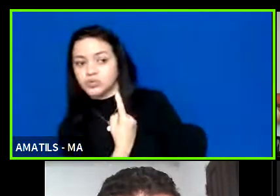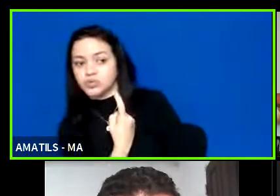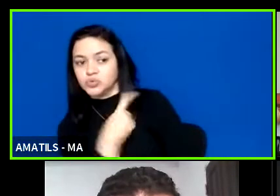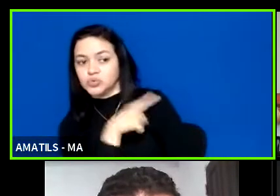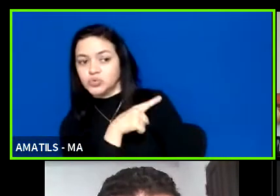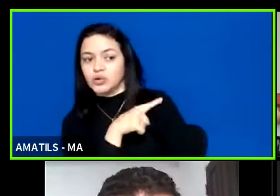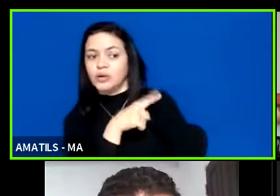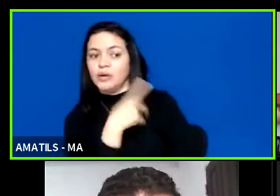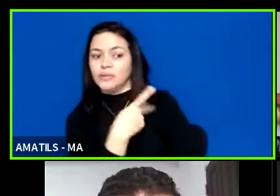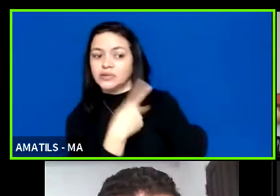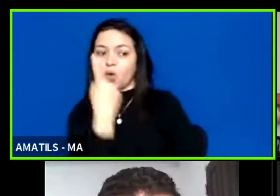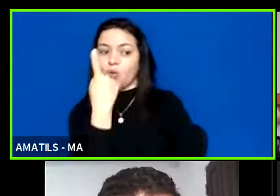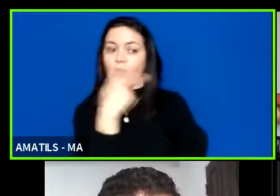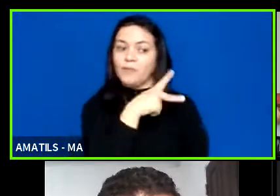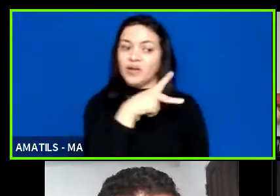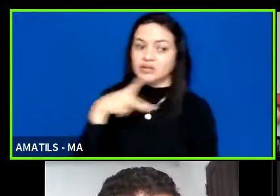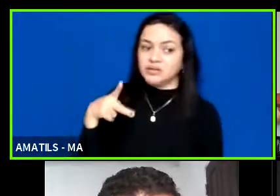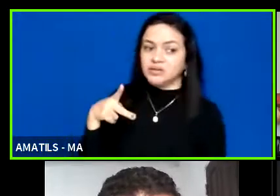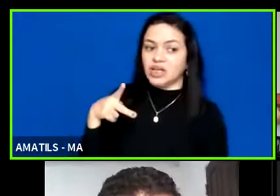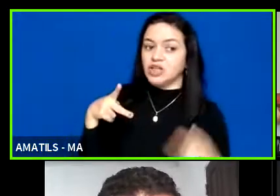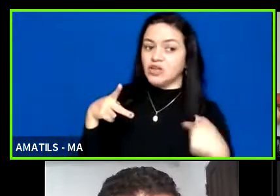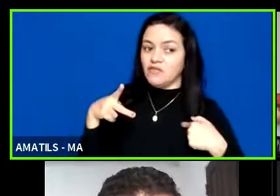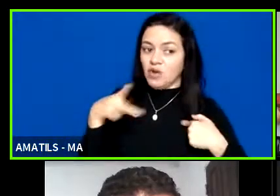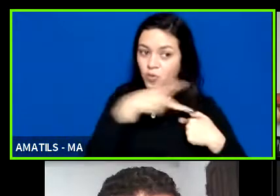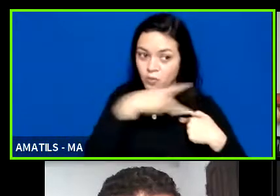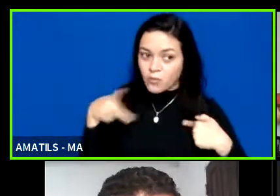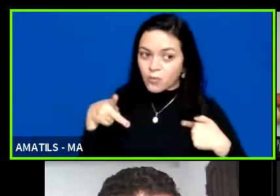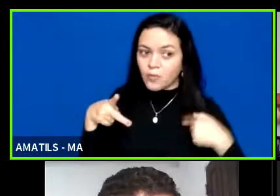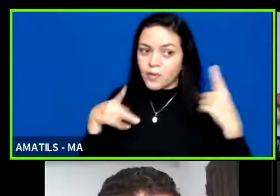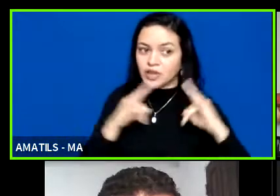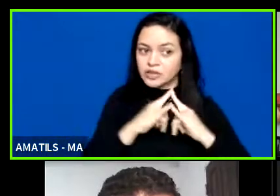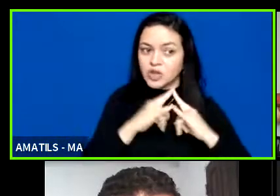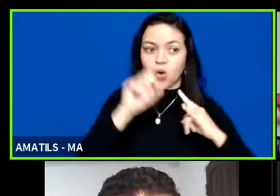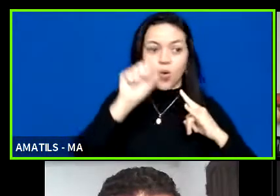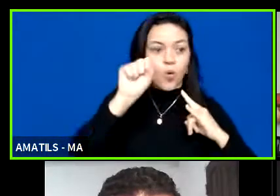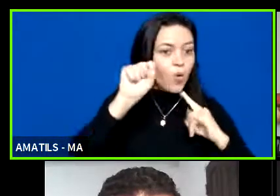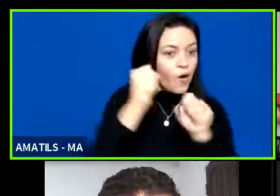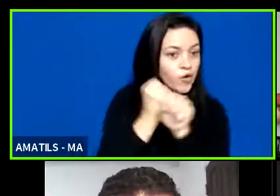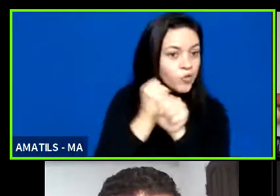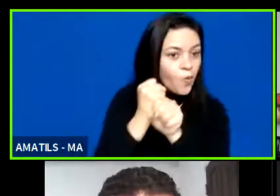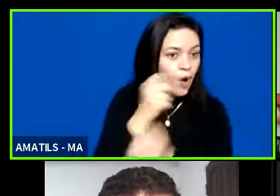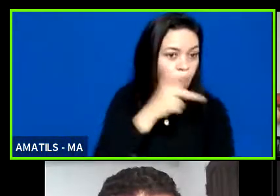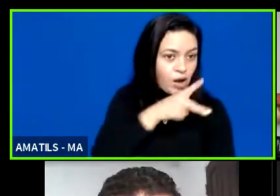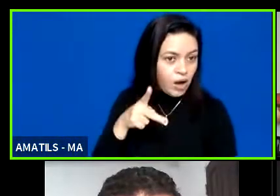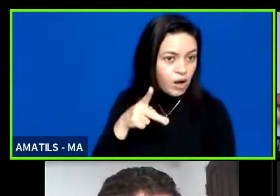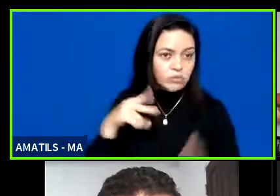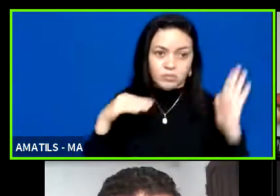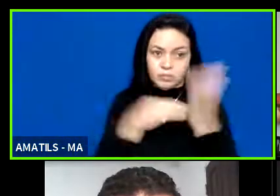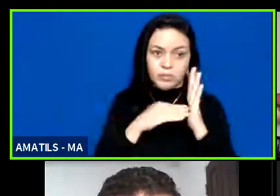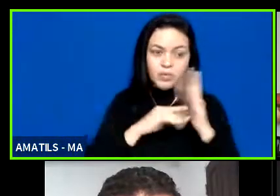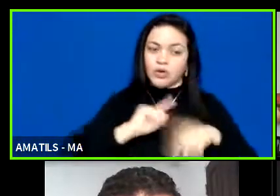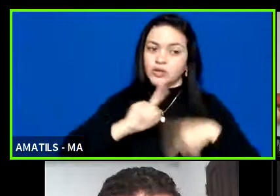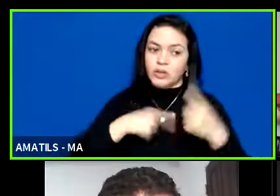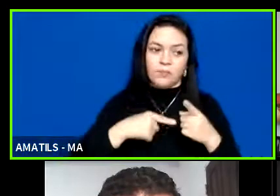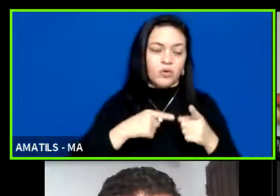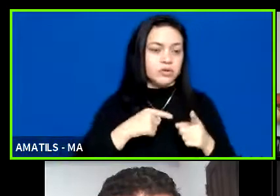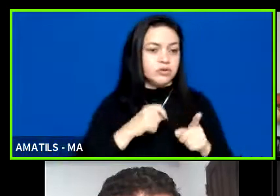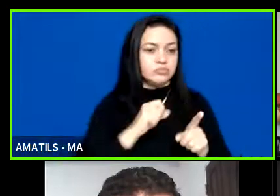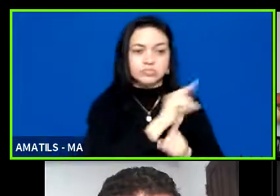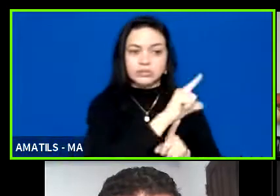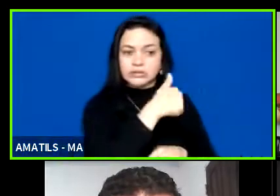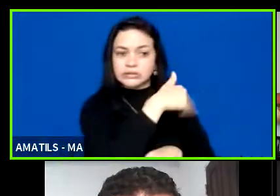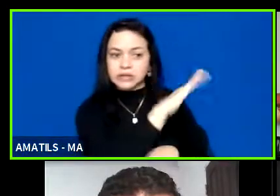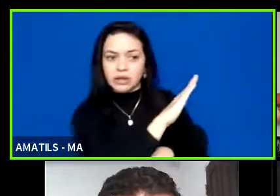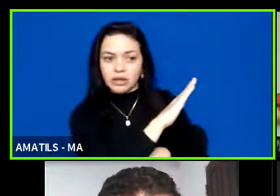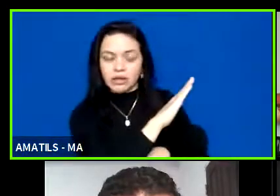um presidente de entidade ele pode no máximo ficar por oito anos como presidente de entidade depois ele tem que sair e não pode